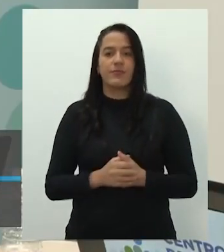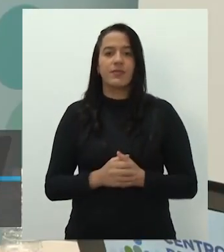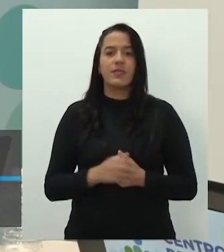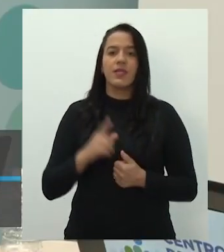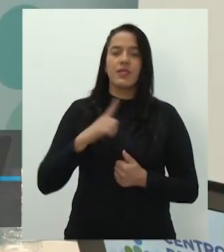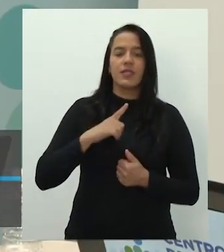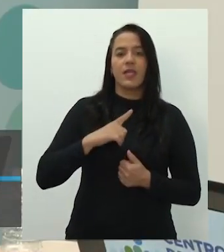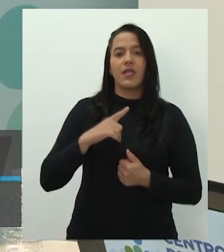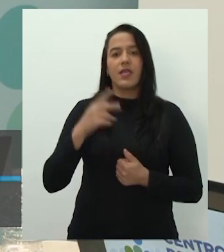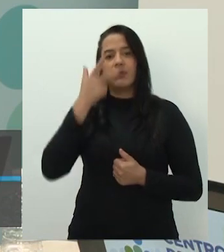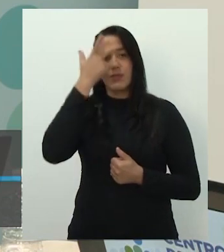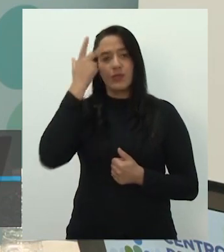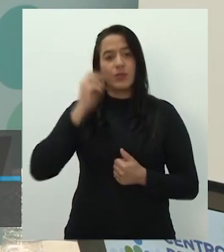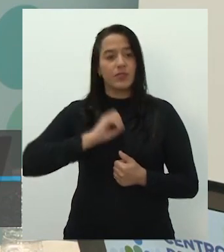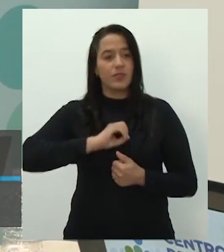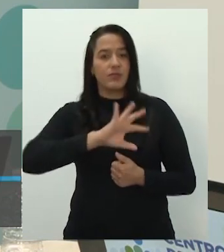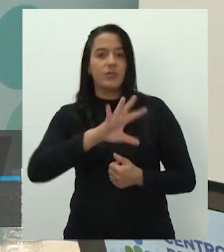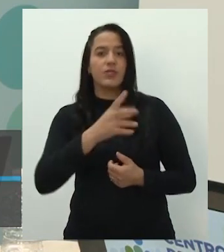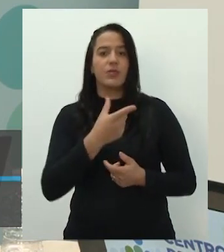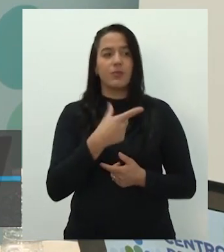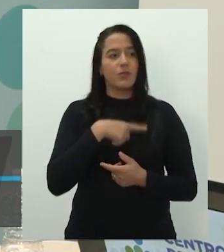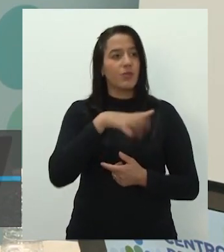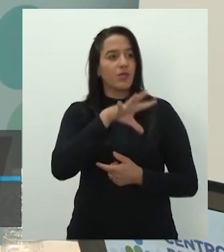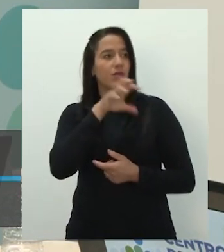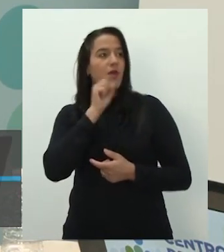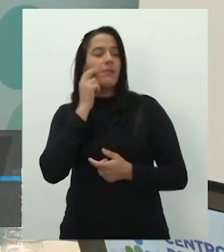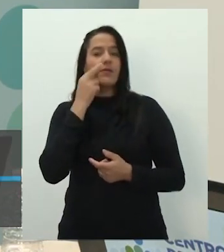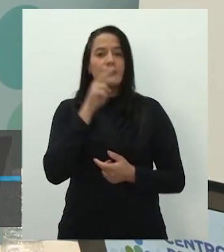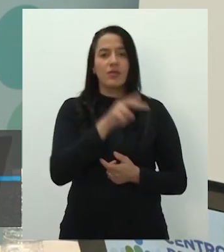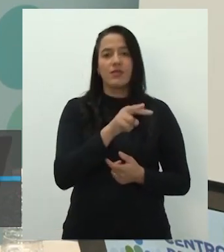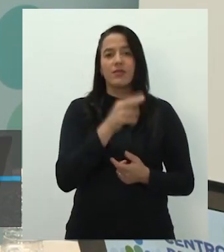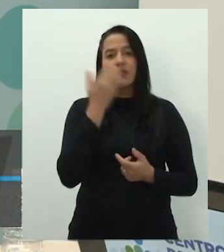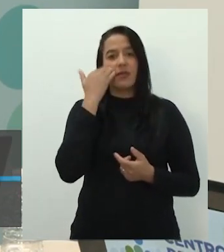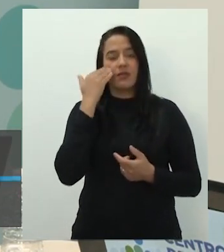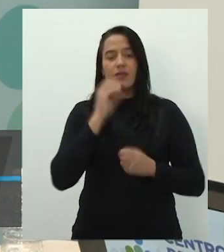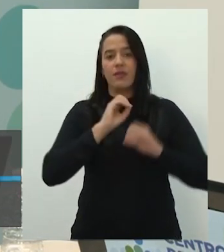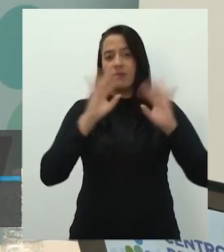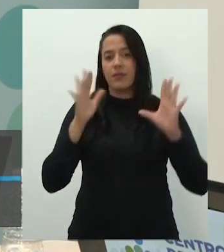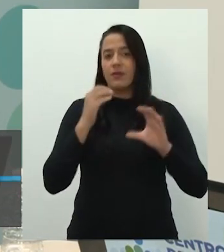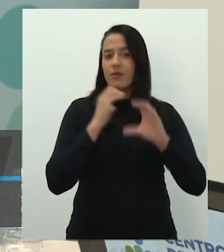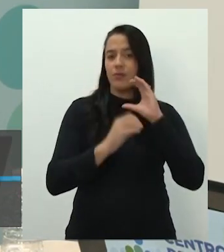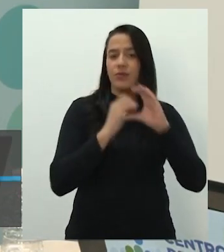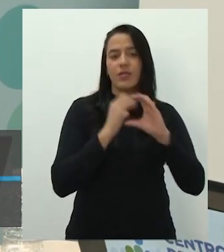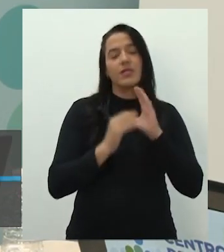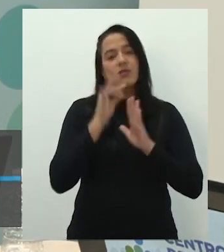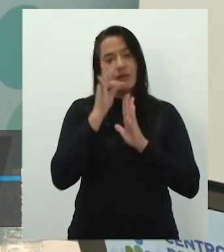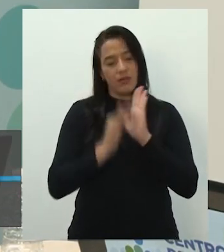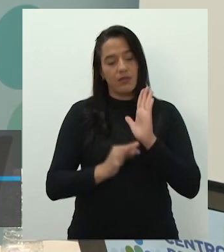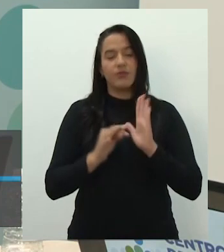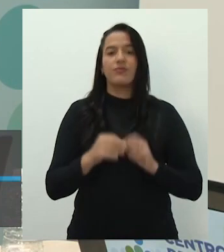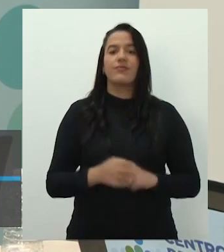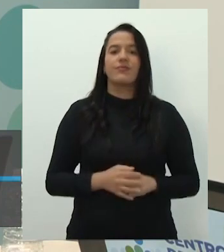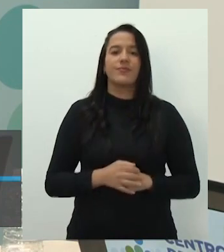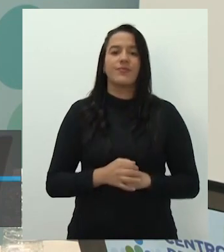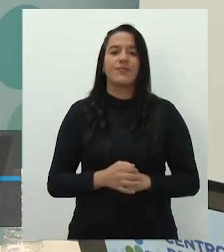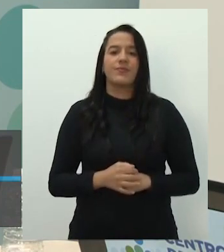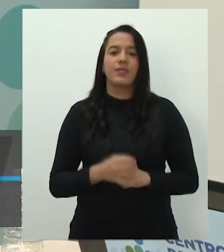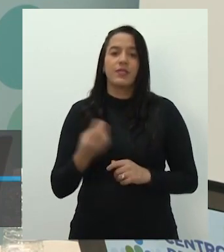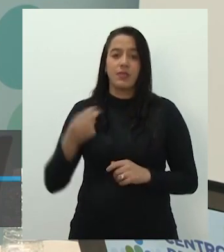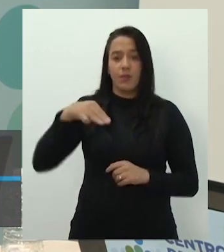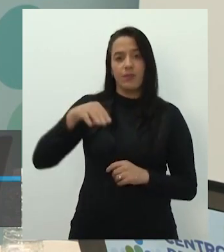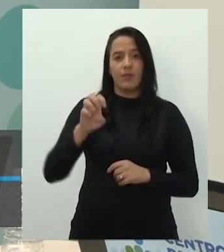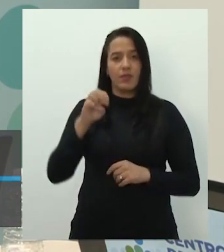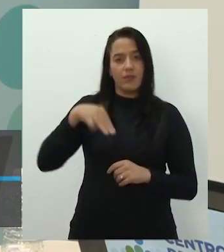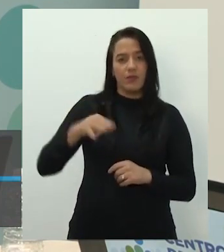receptor, o emissor, para que a textualidade exista, para que exista a comunicação. Aí o texto está presente. Então, quando você faz um meme, é um